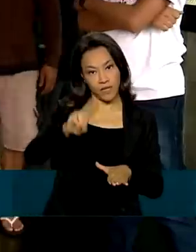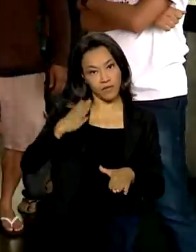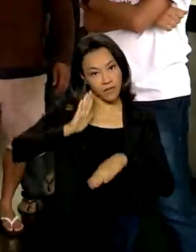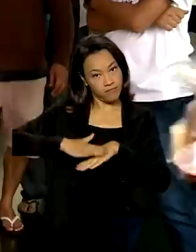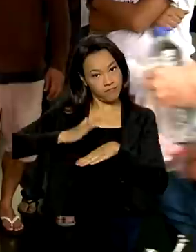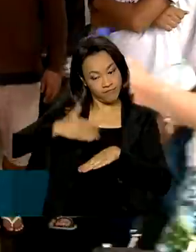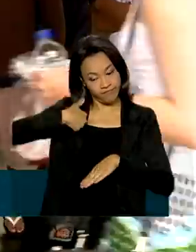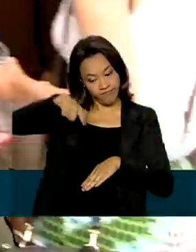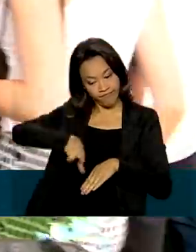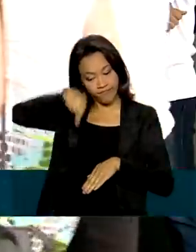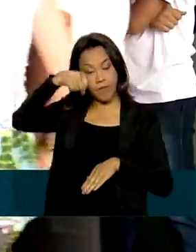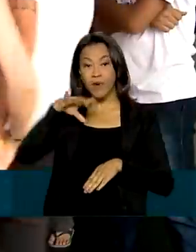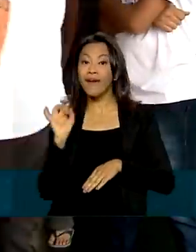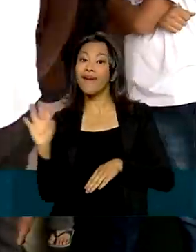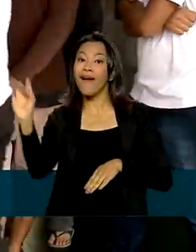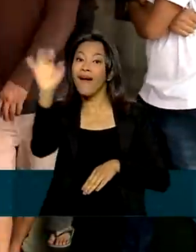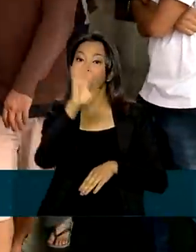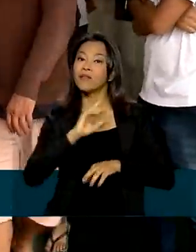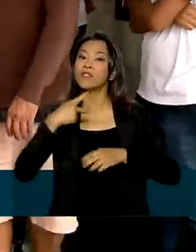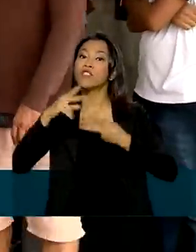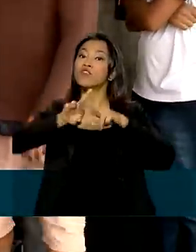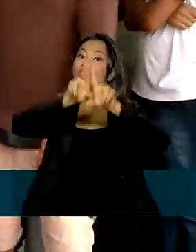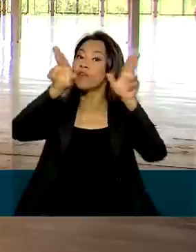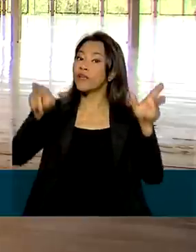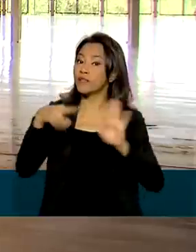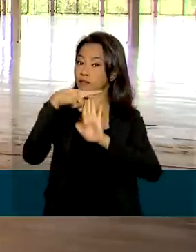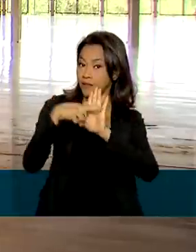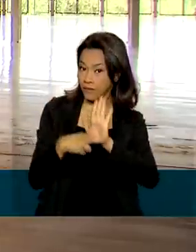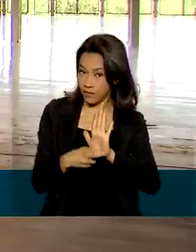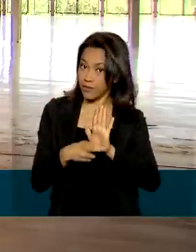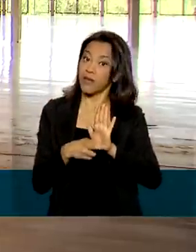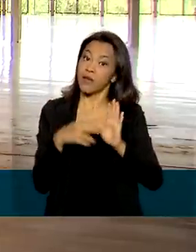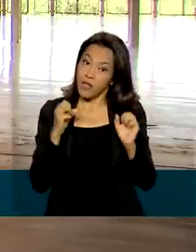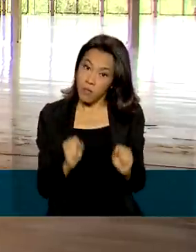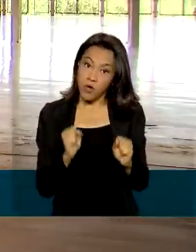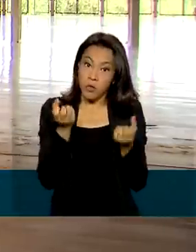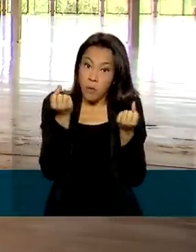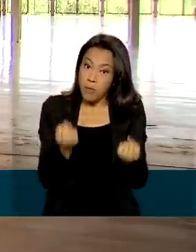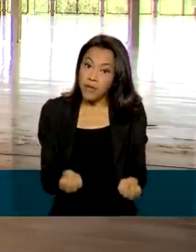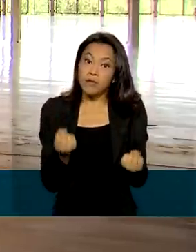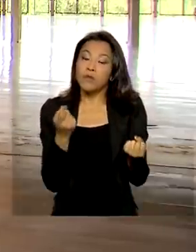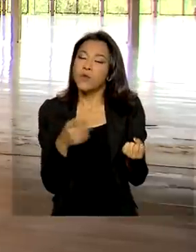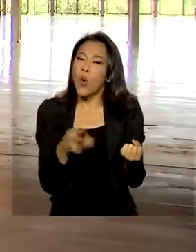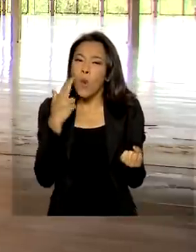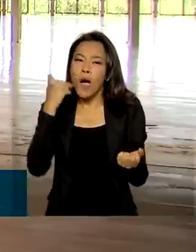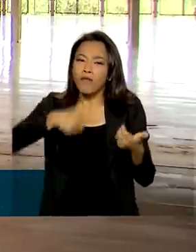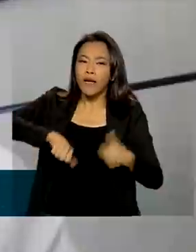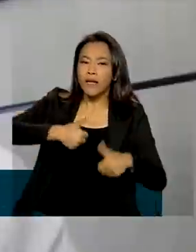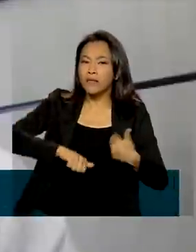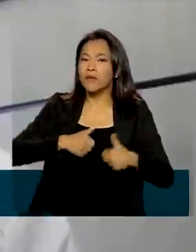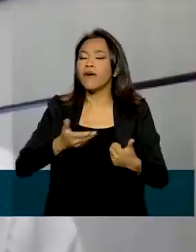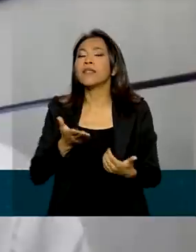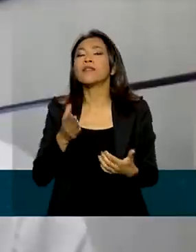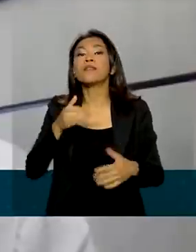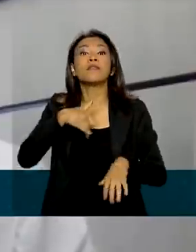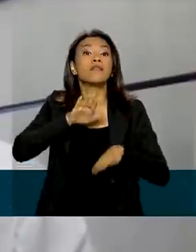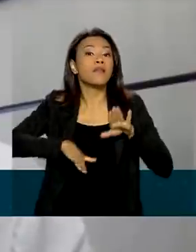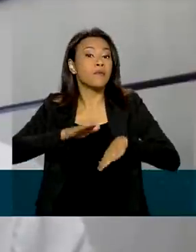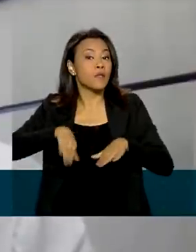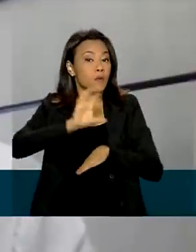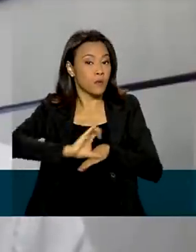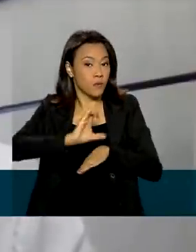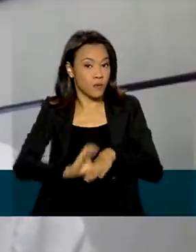É que cada faculdade adota um critério de como vai usar a nota e pode dar pesos diferentes conforme o curso. É importante que o